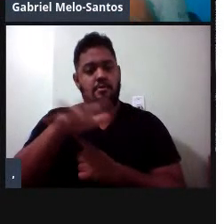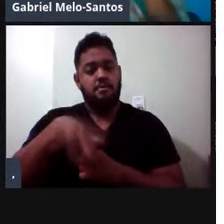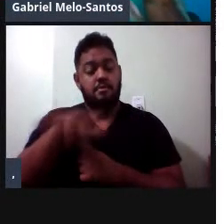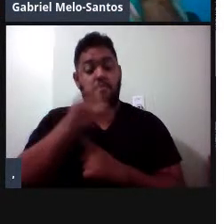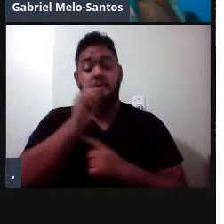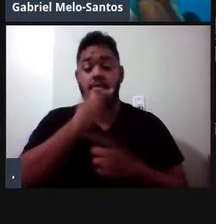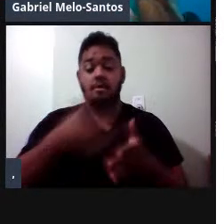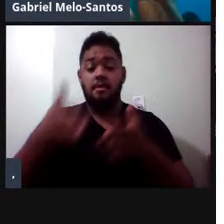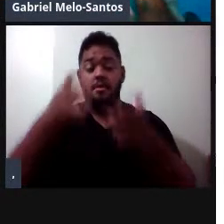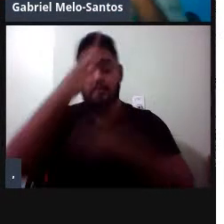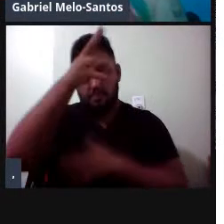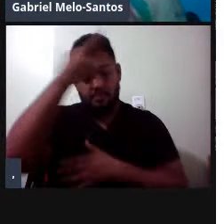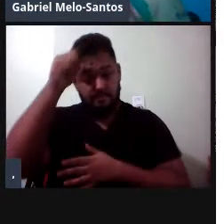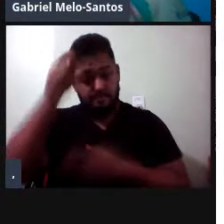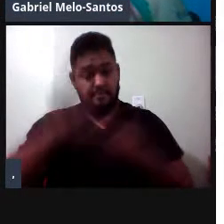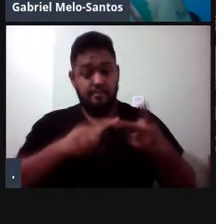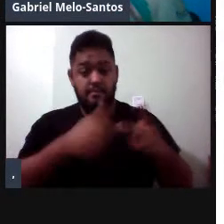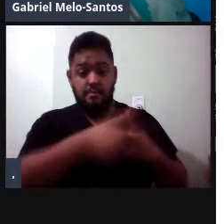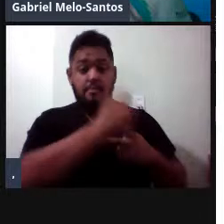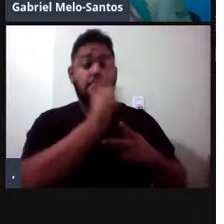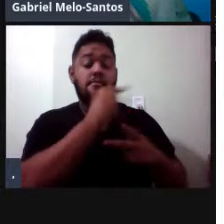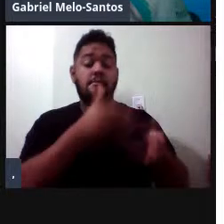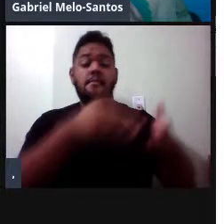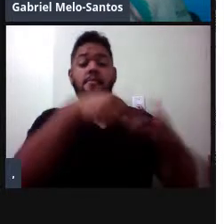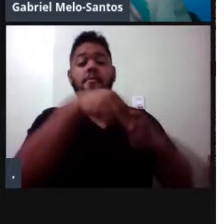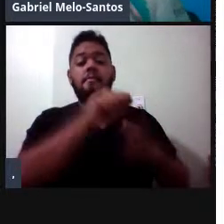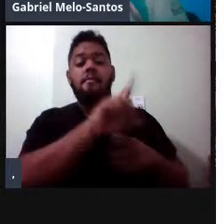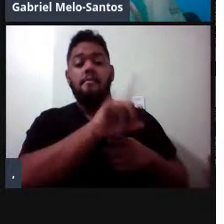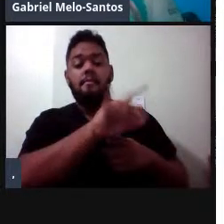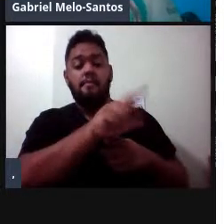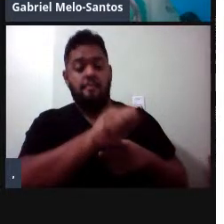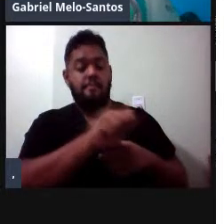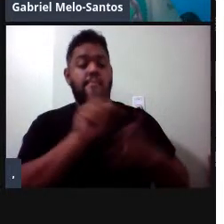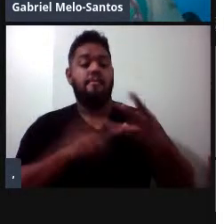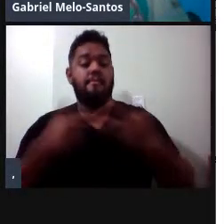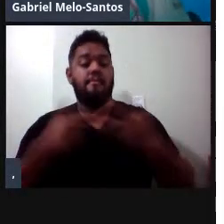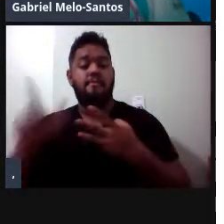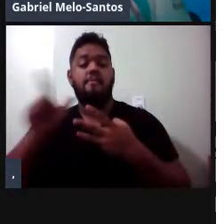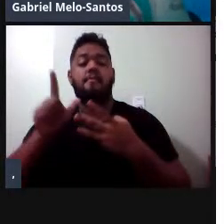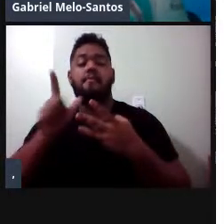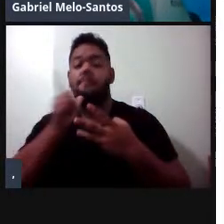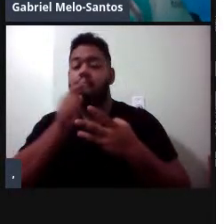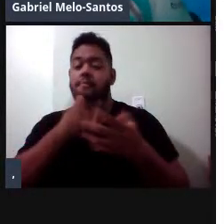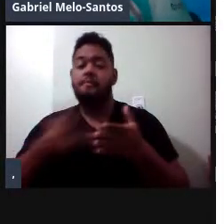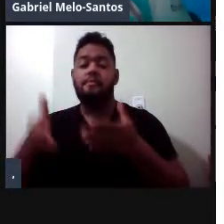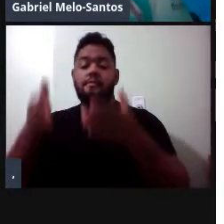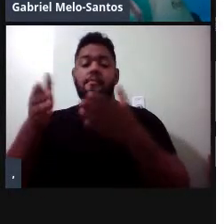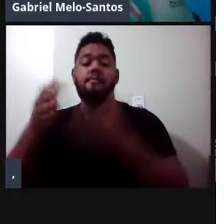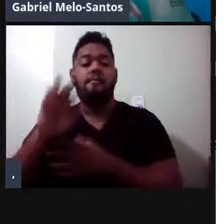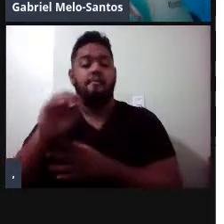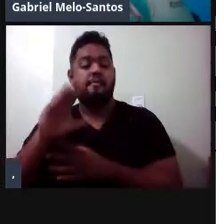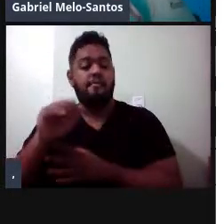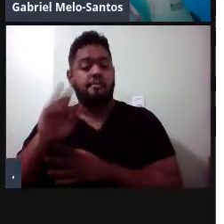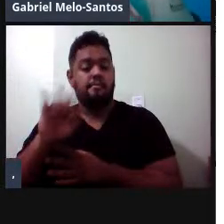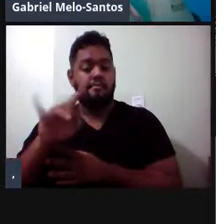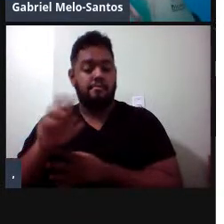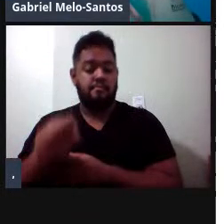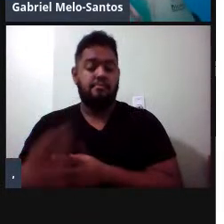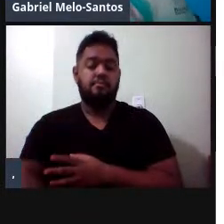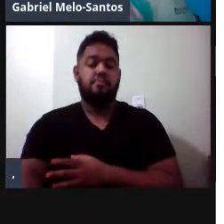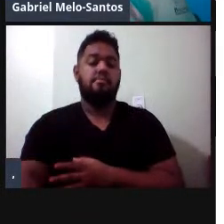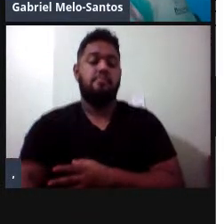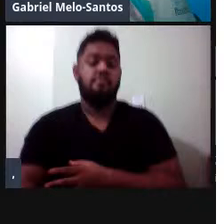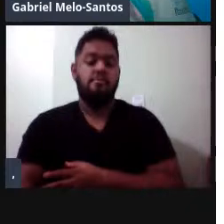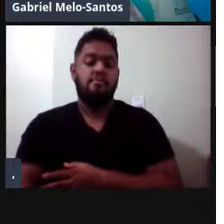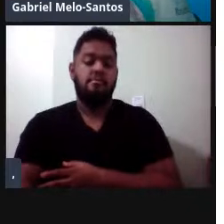Aboliviense para a bacia do Madeira e em Araguaense para a bacia do Rio Tocantins. Quando a gente iniciou esse estudo, a gente não sabia que a gente estava